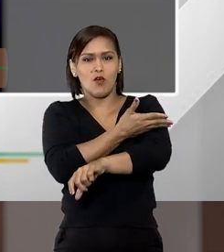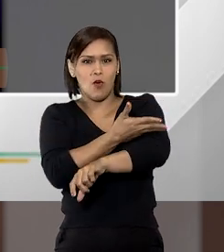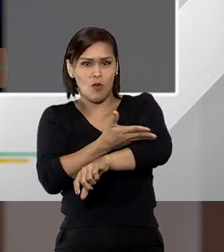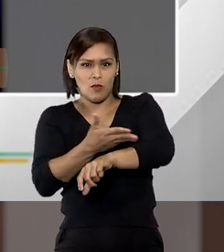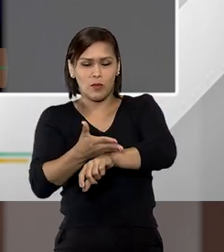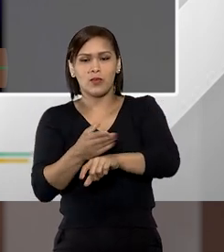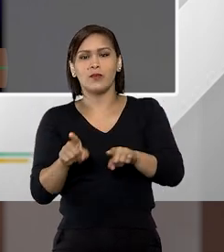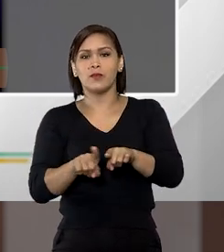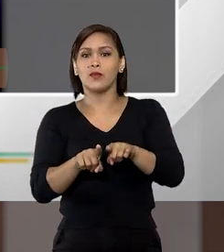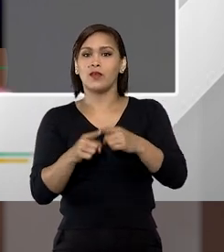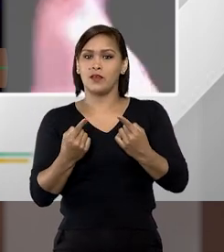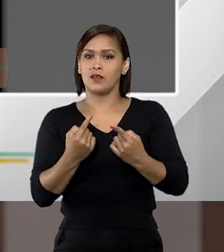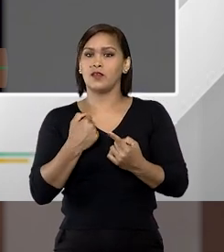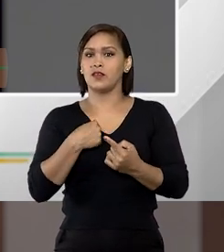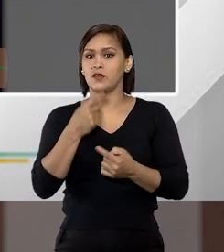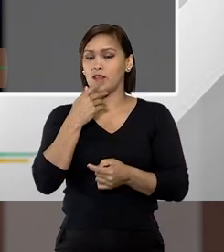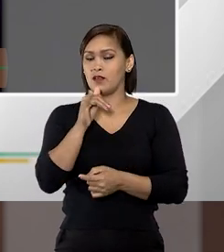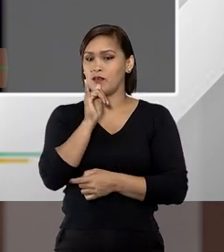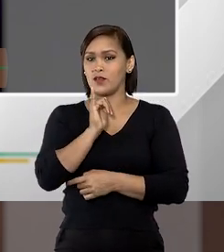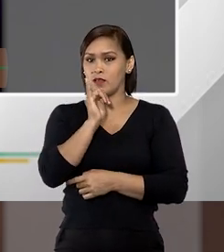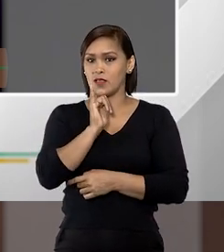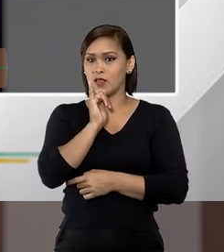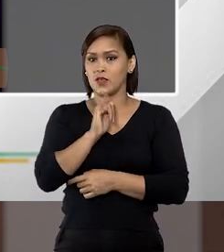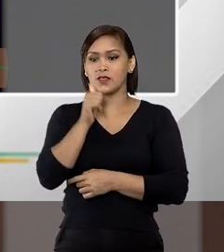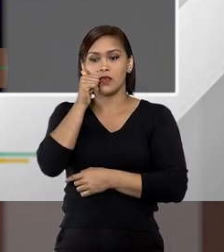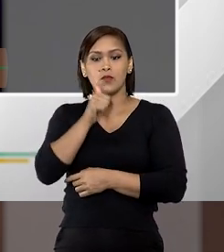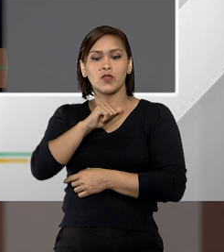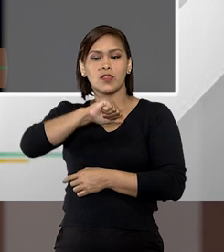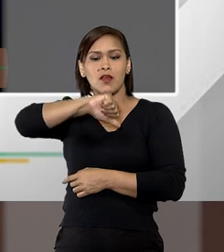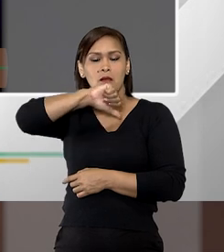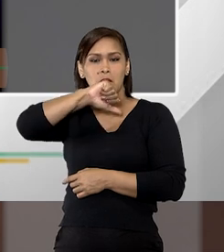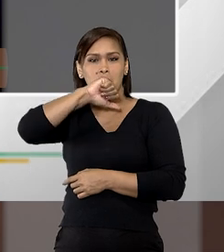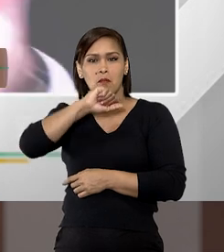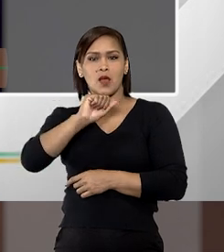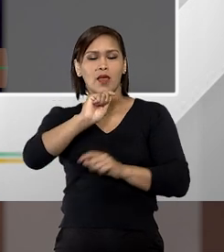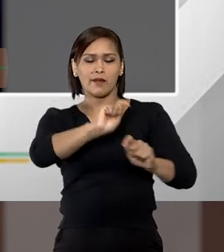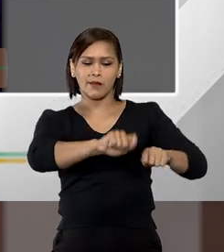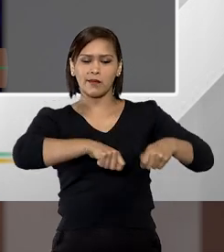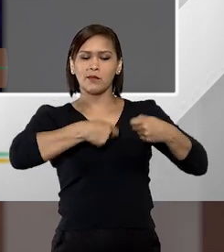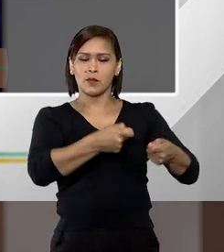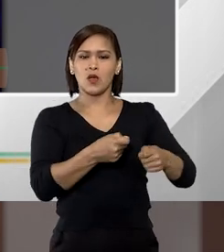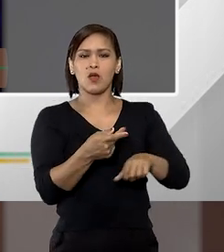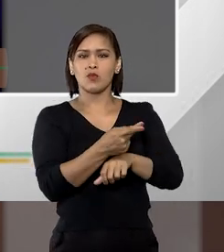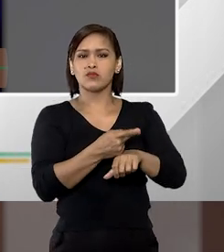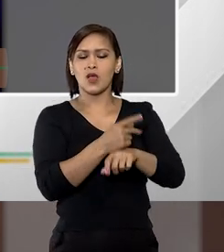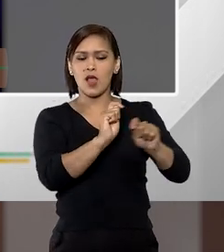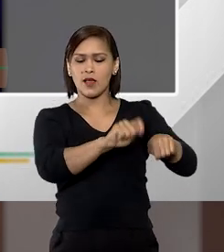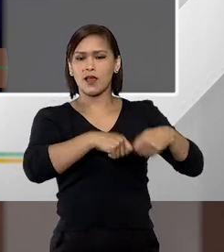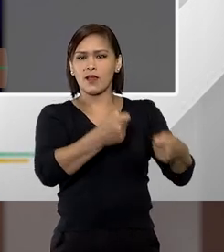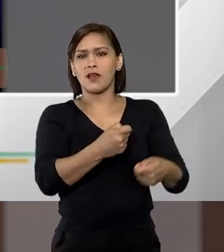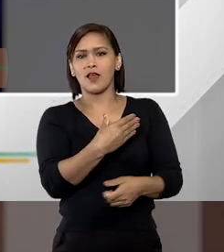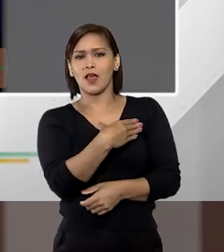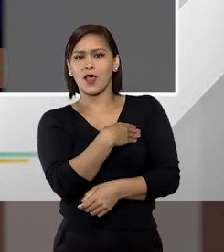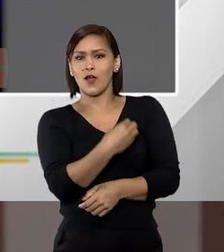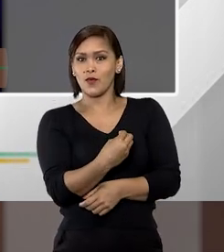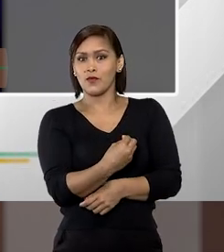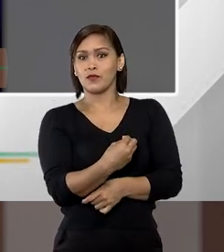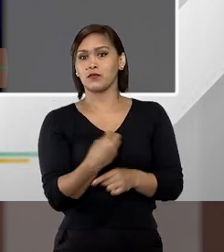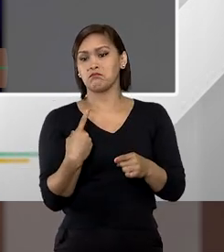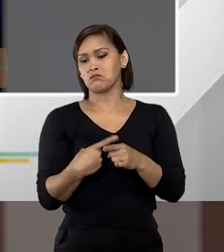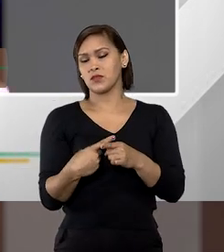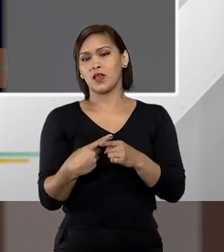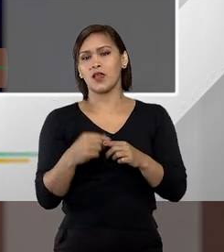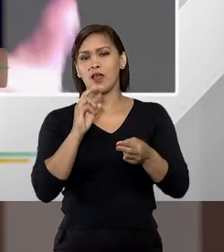portanto eu dei o exemplo da mãe que me procurou numa vara no interior do estado do Amazonas